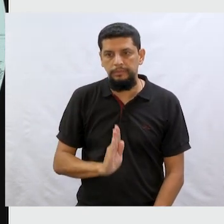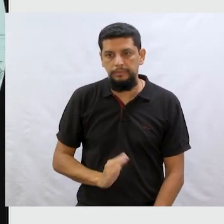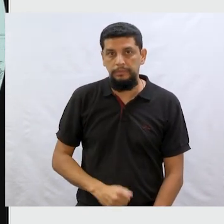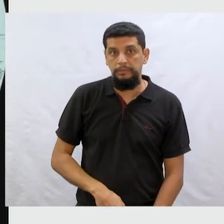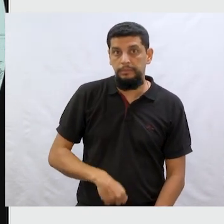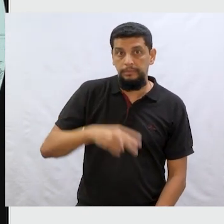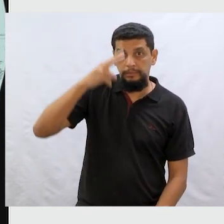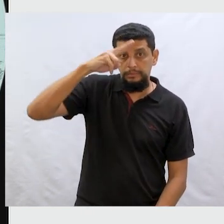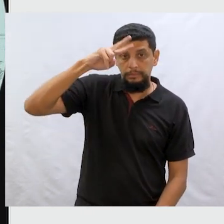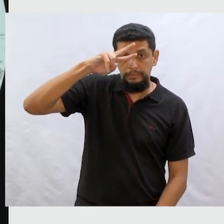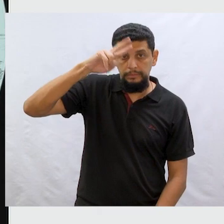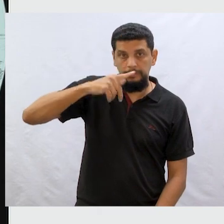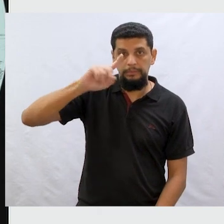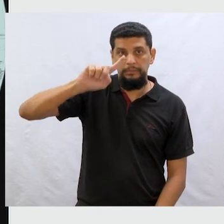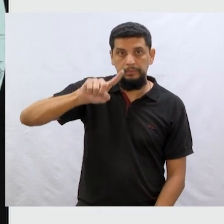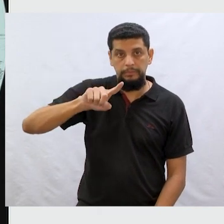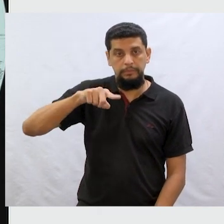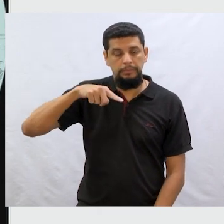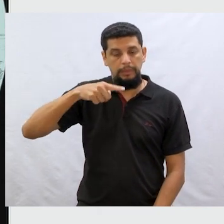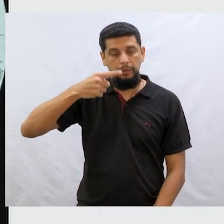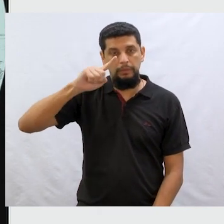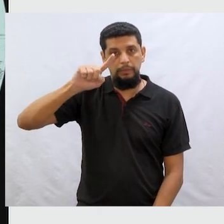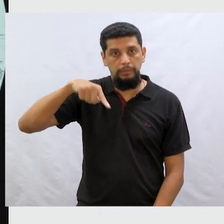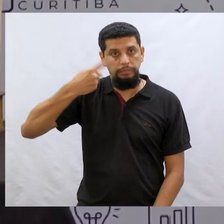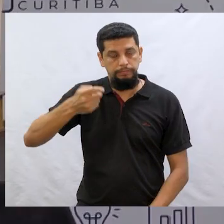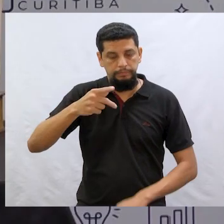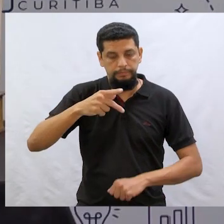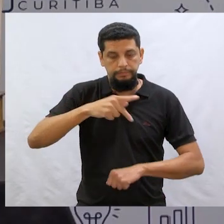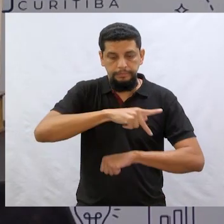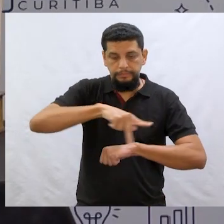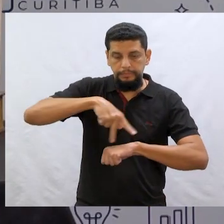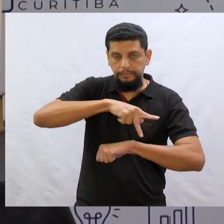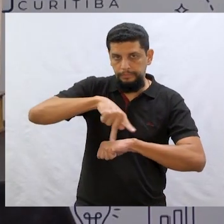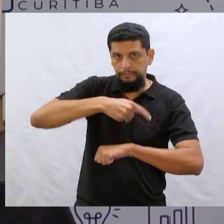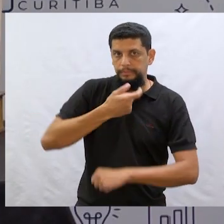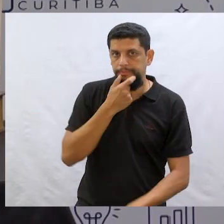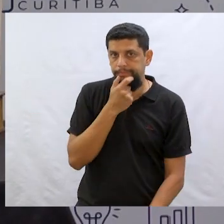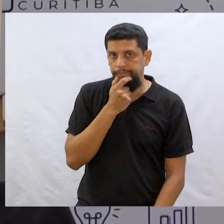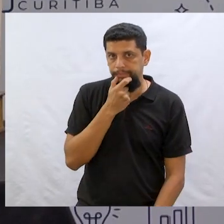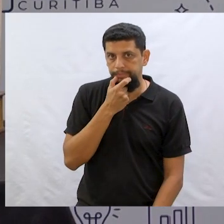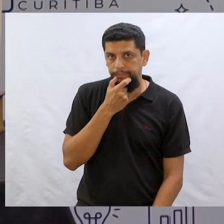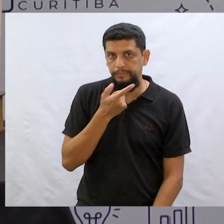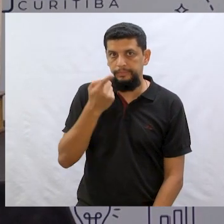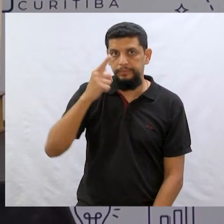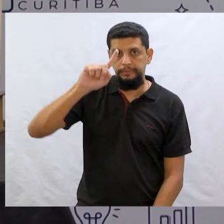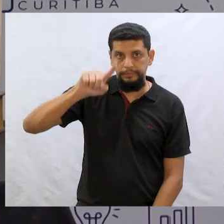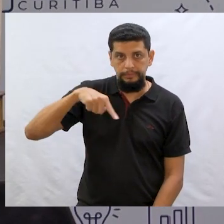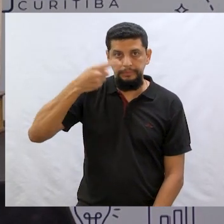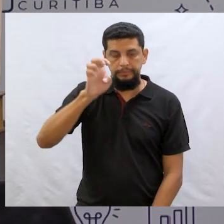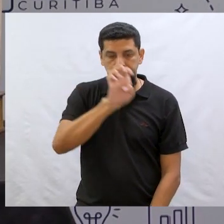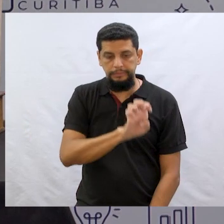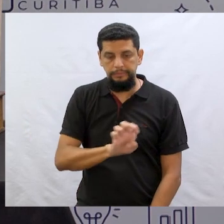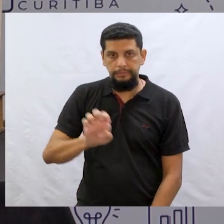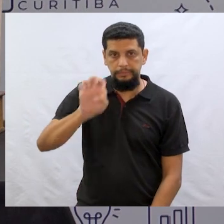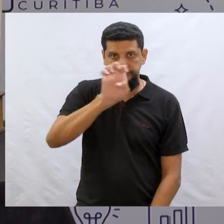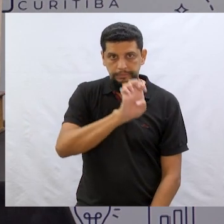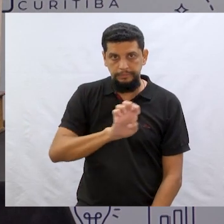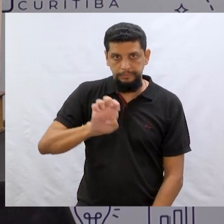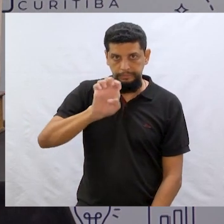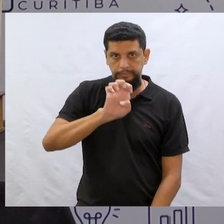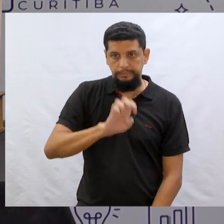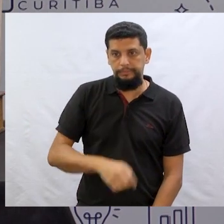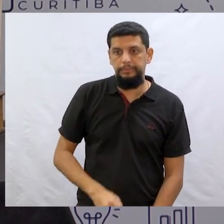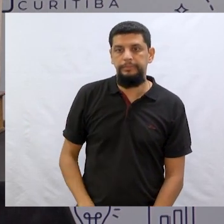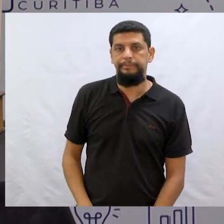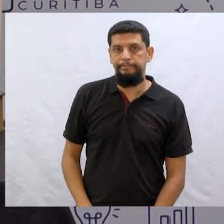seja, é uma história que foi escrita em outro país. Uma origem de um outro país. Lá de outro continente também. No continente